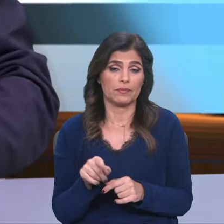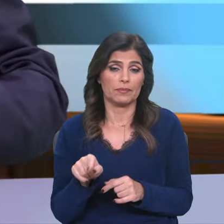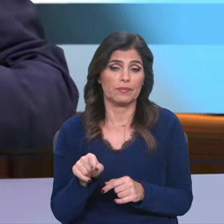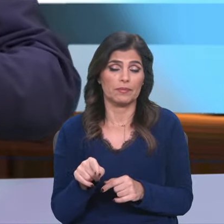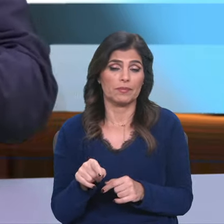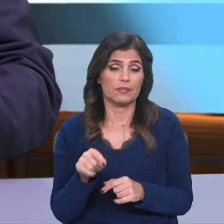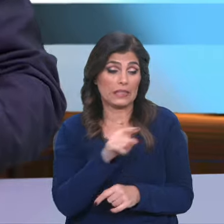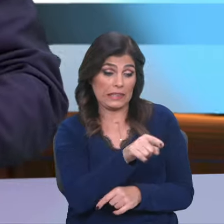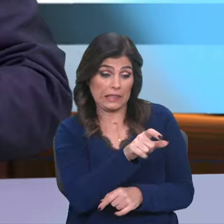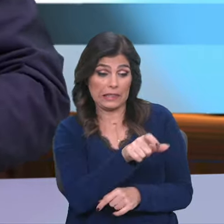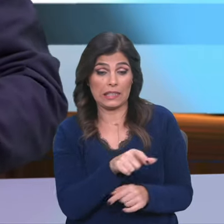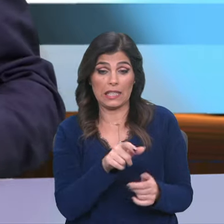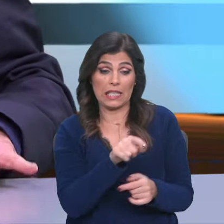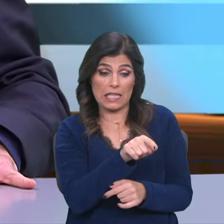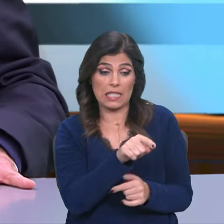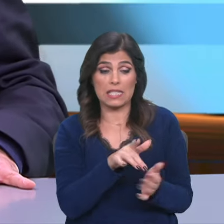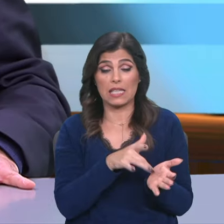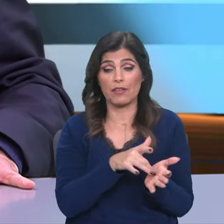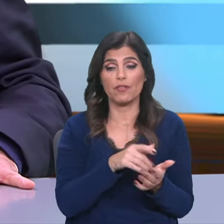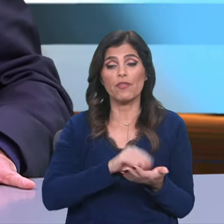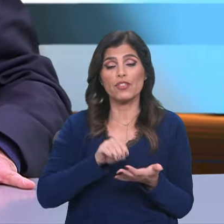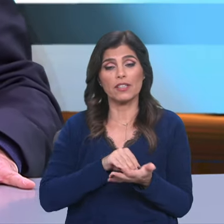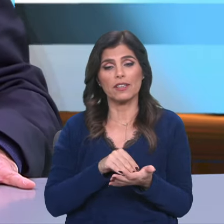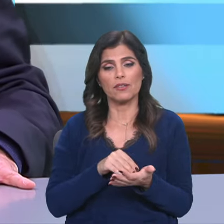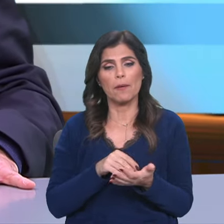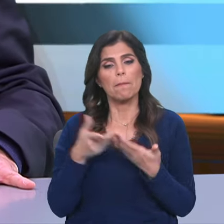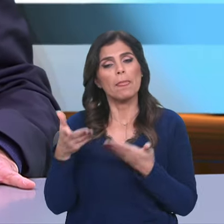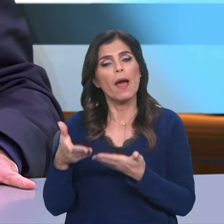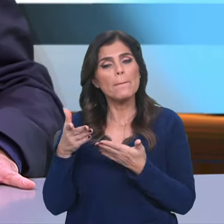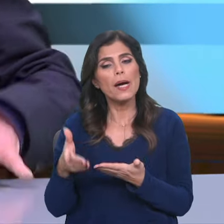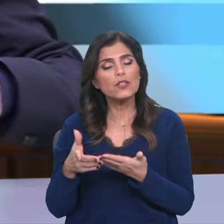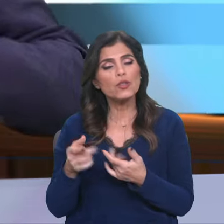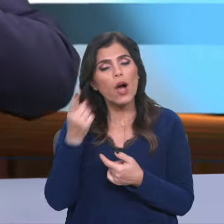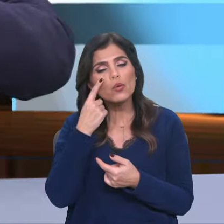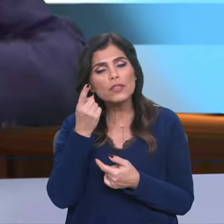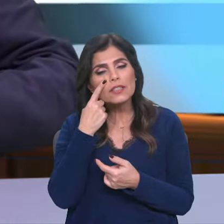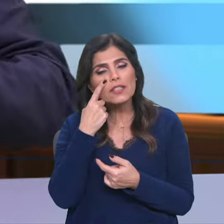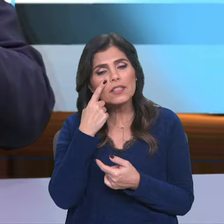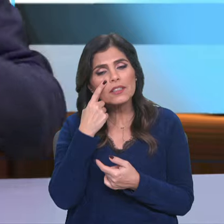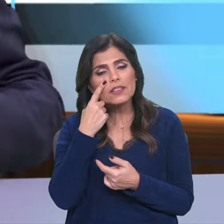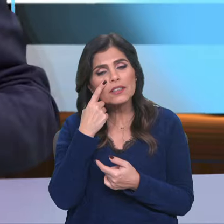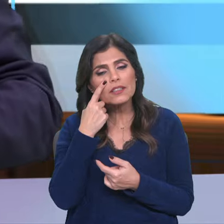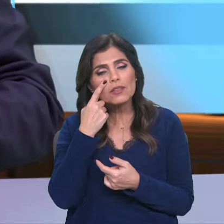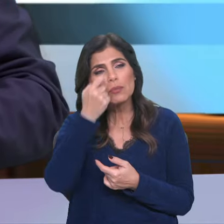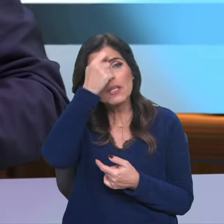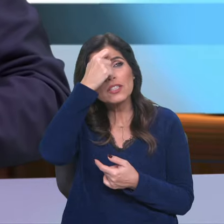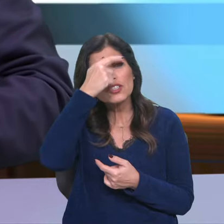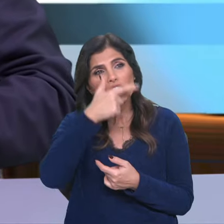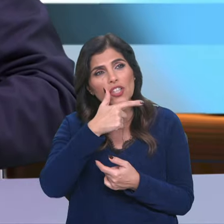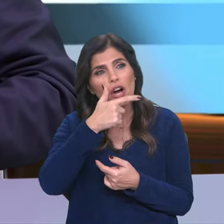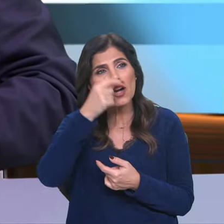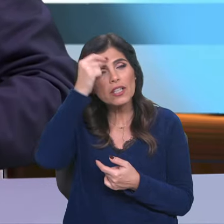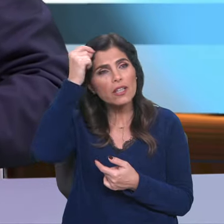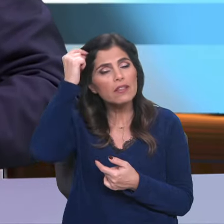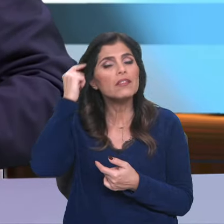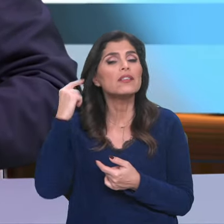foi escrito para ajudar a conhecer esta história, e aqui é uma história dialógica,